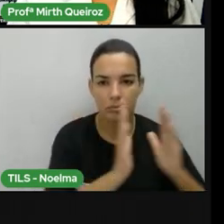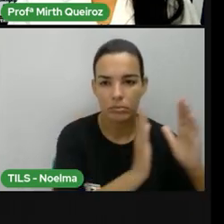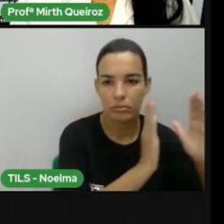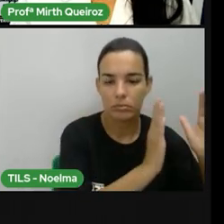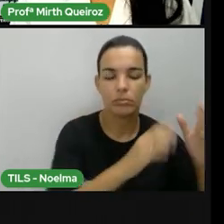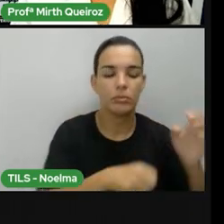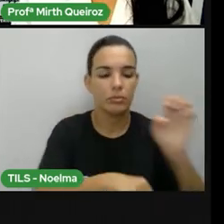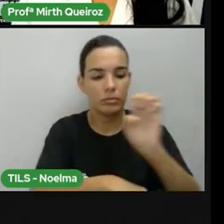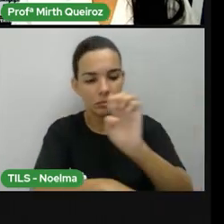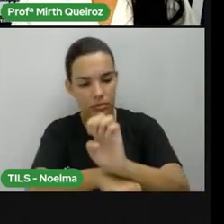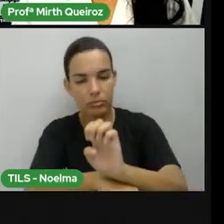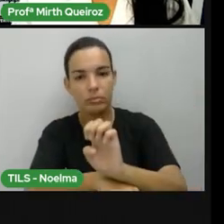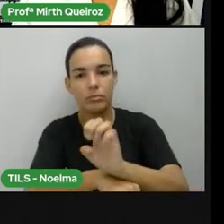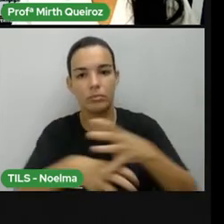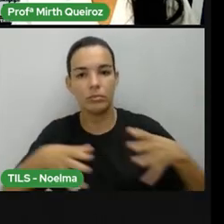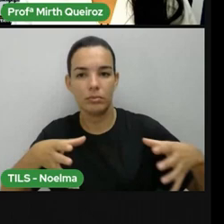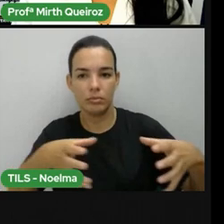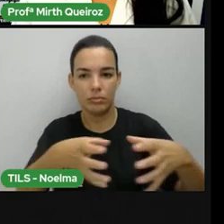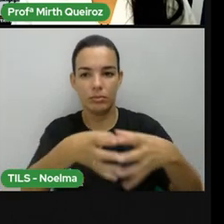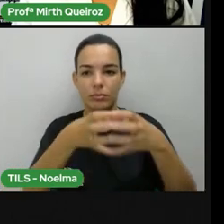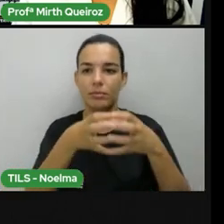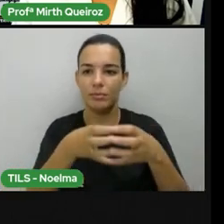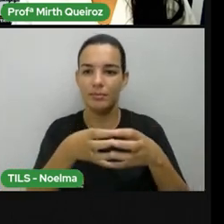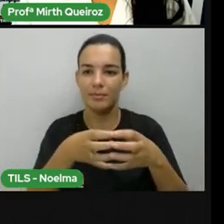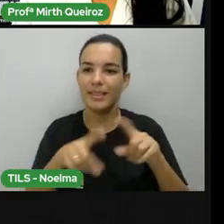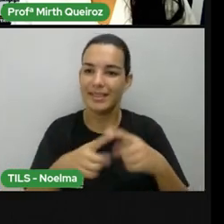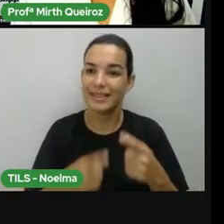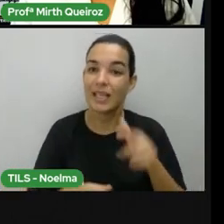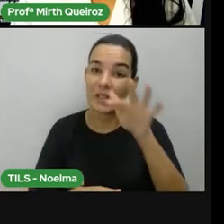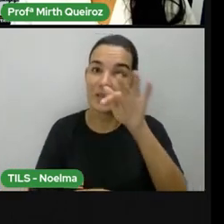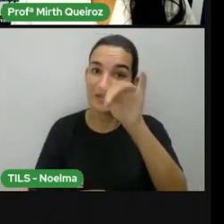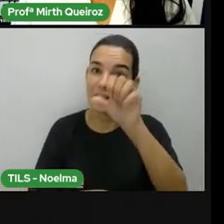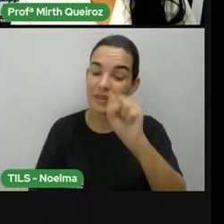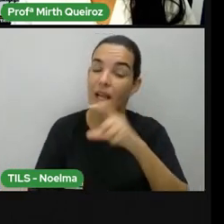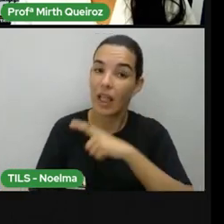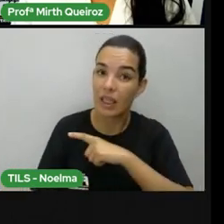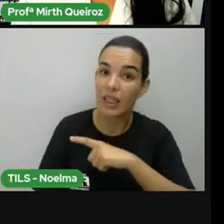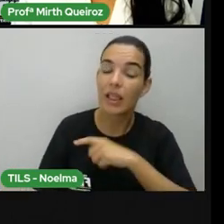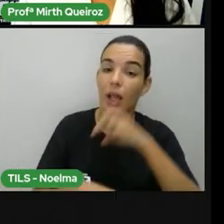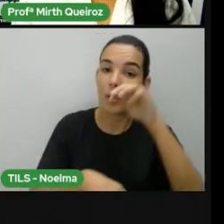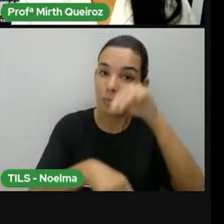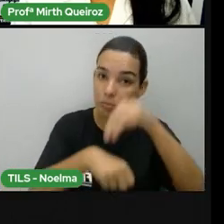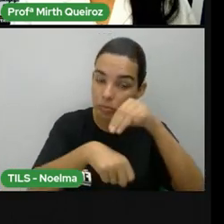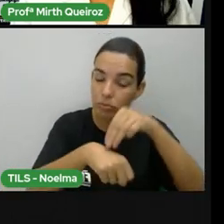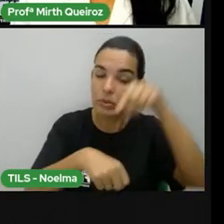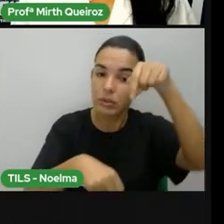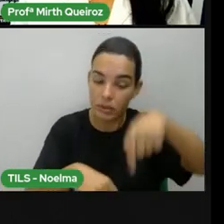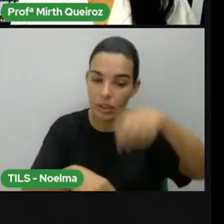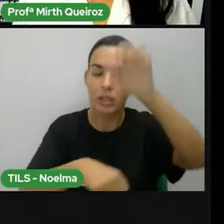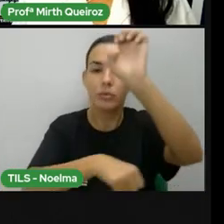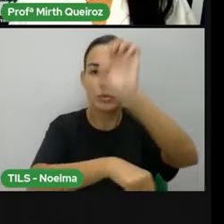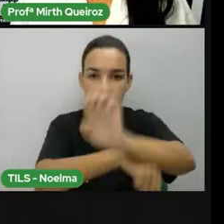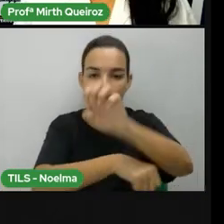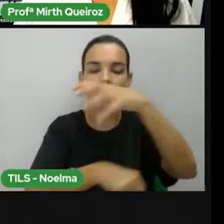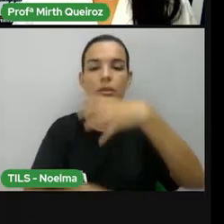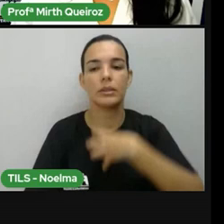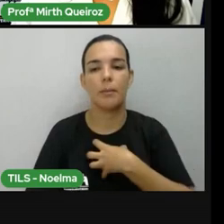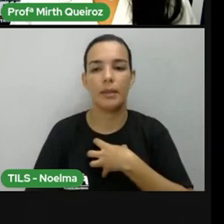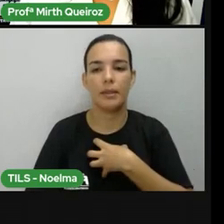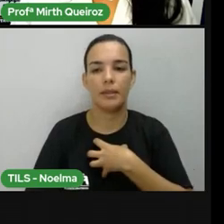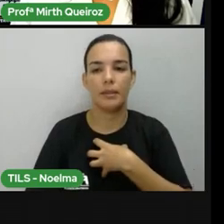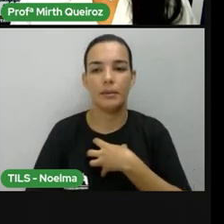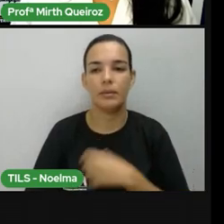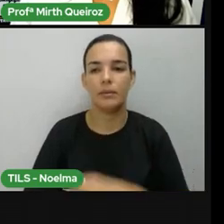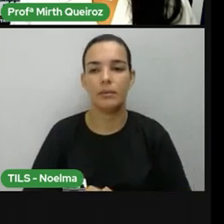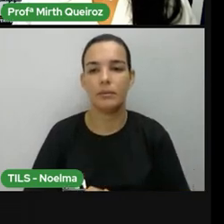estado, certo? Então, Feira de Santana é um município do estado da Bahia.